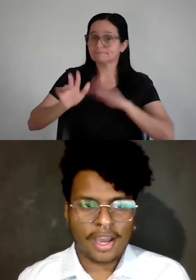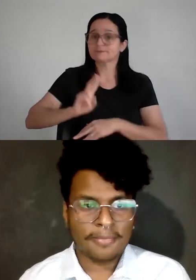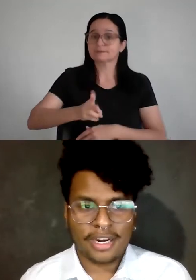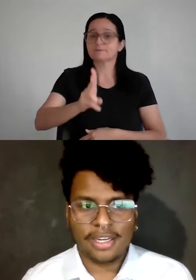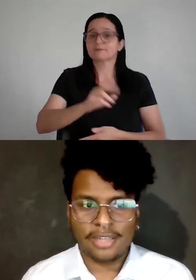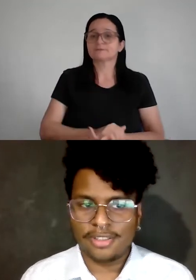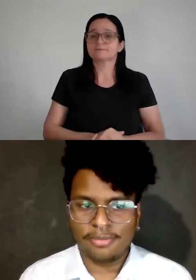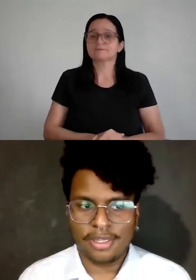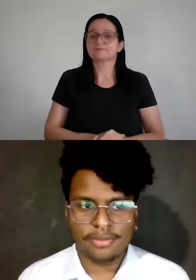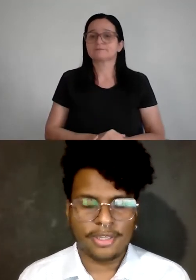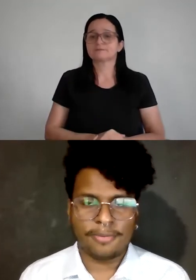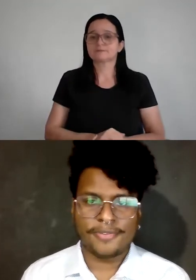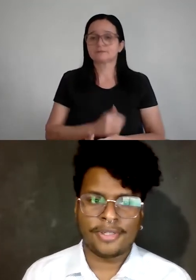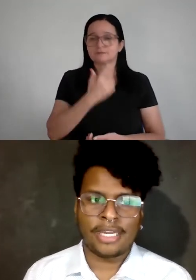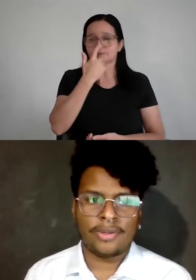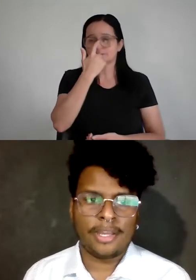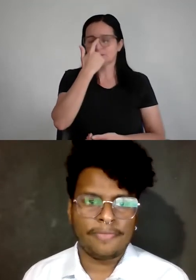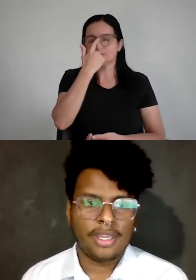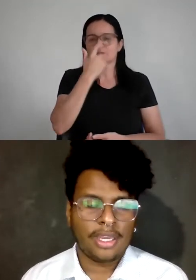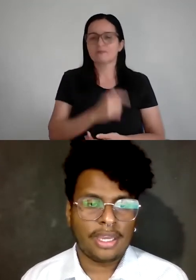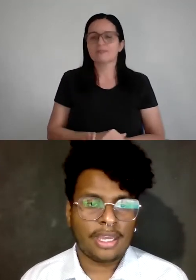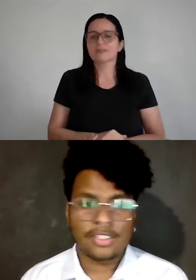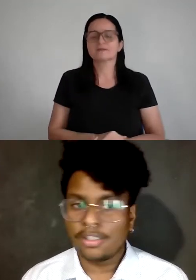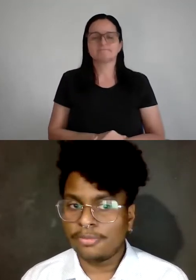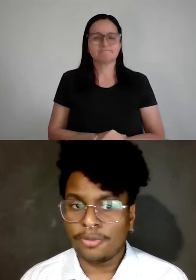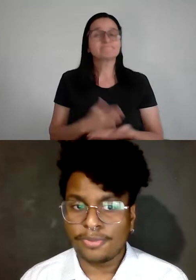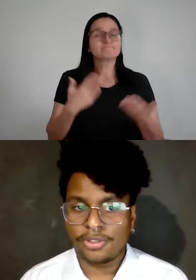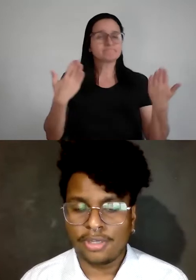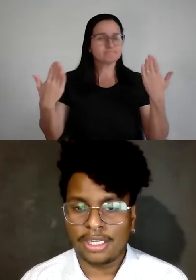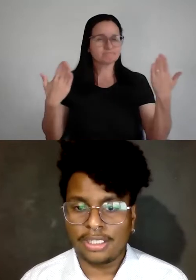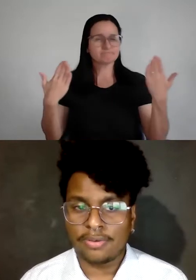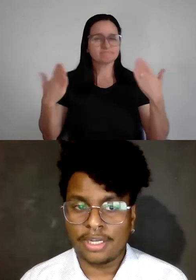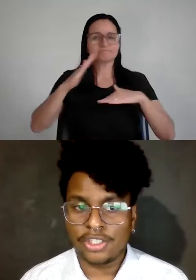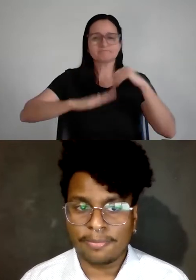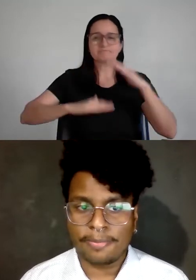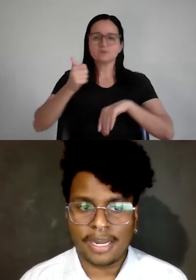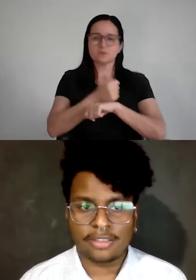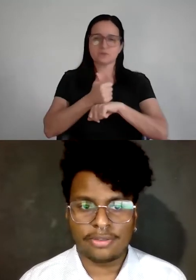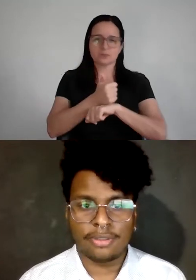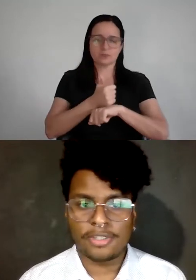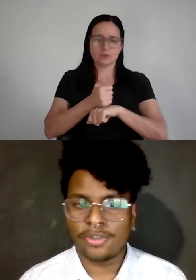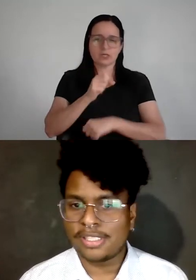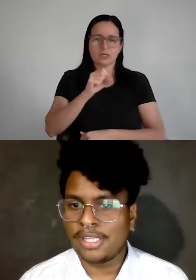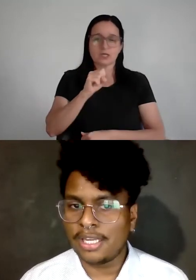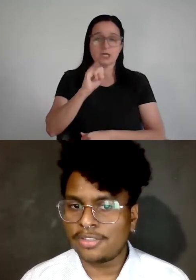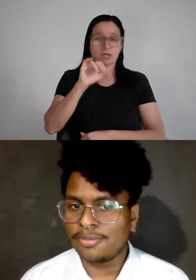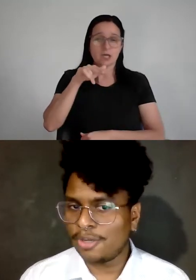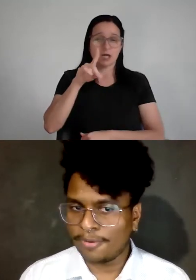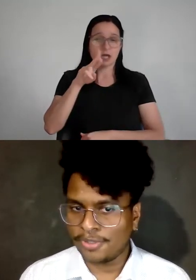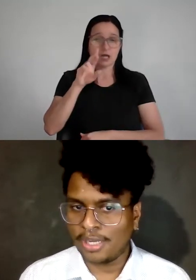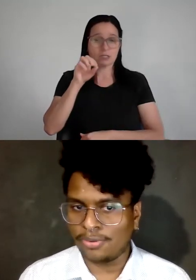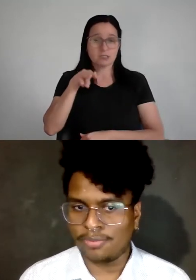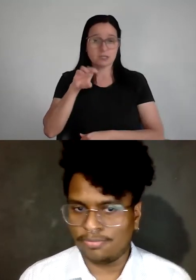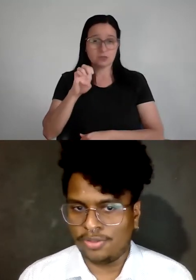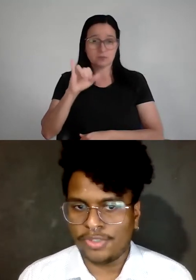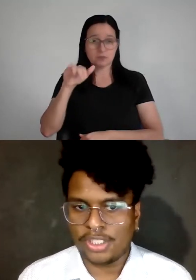Em paralelo também no meio profissional, a síndrome do impostor, ela tem um grande impacto em pessoas negras no meio